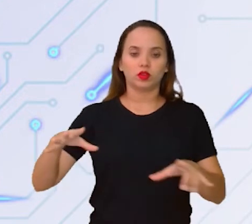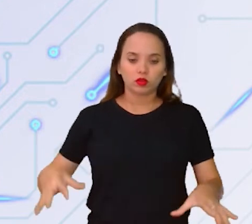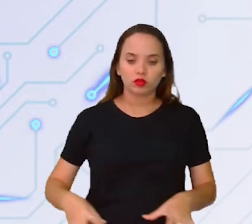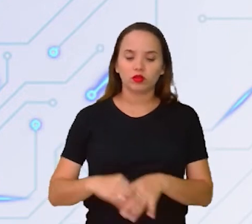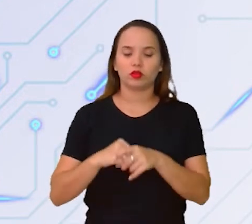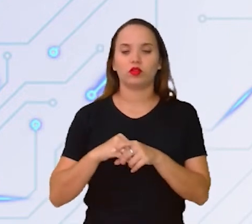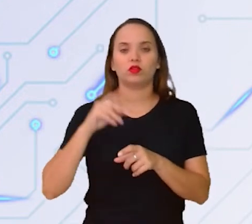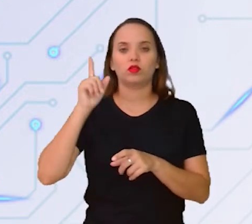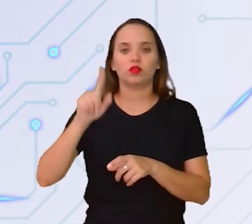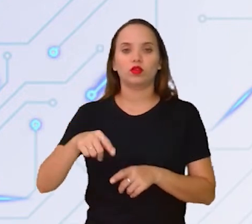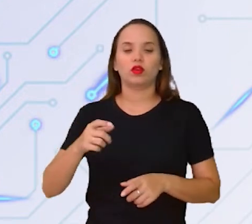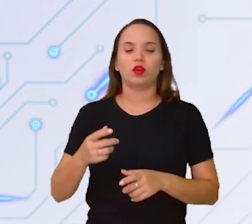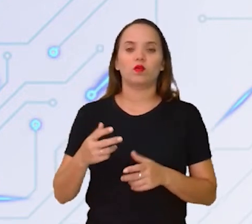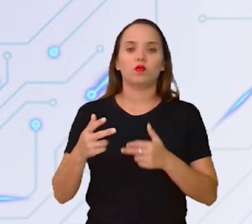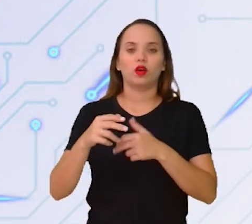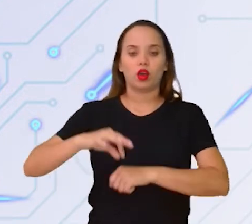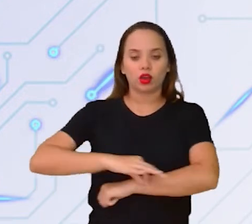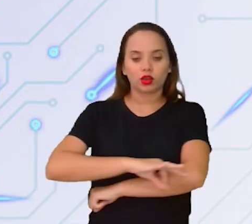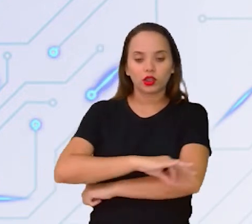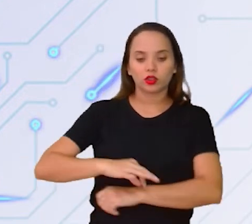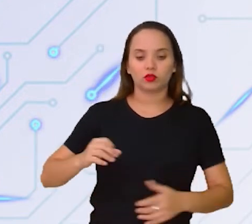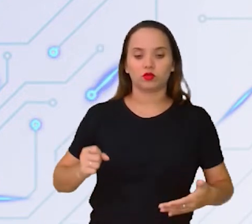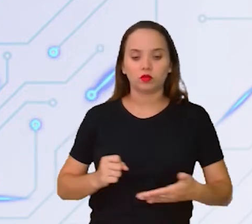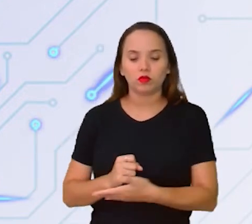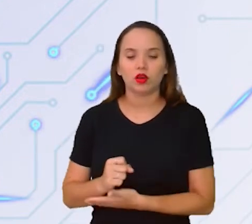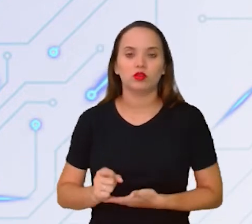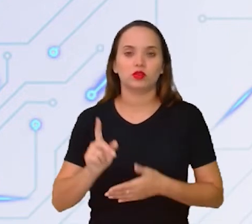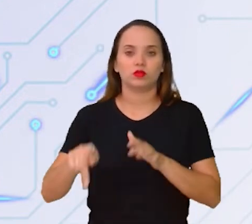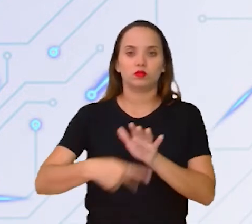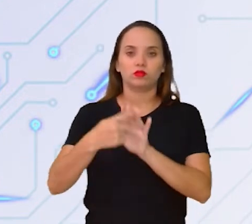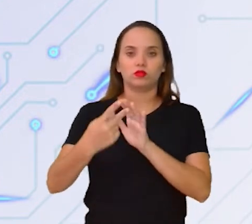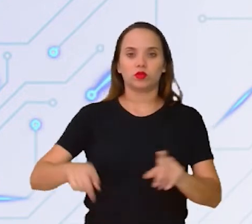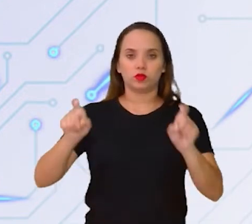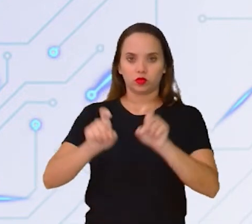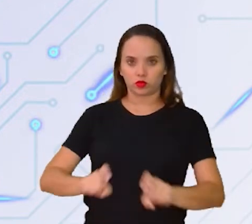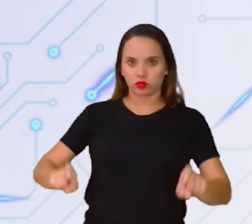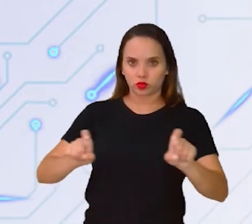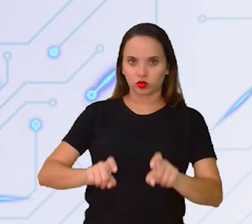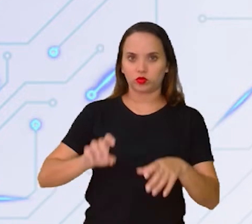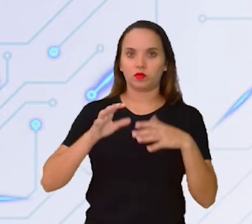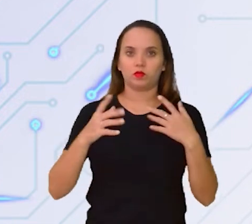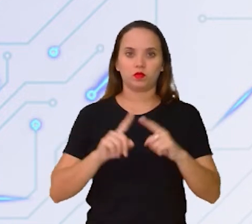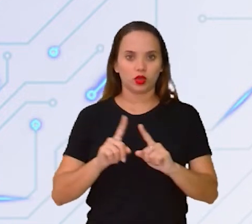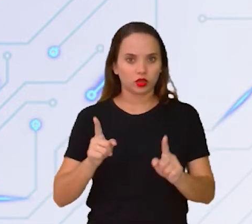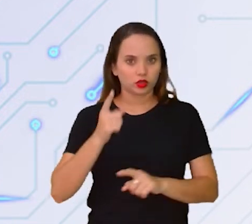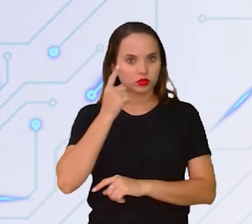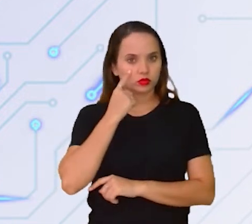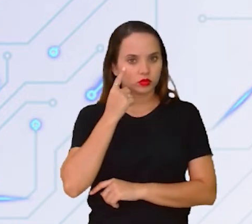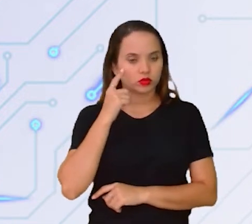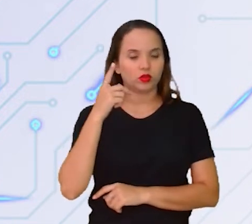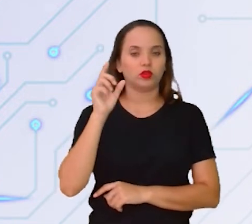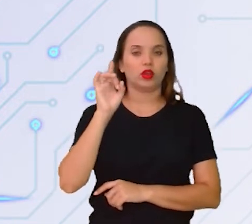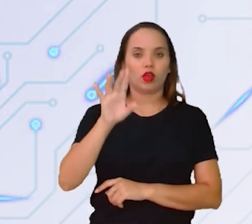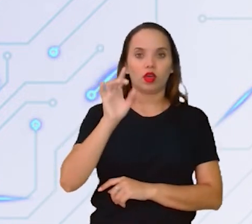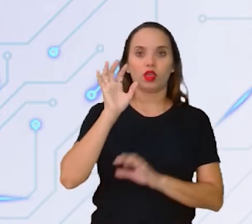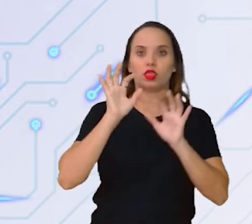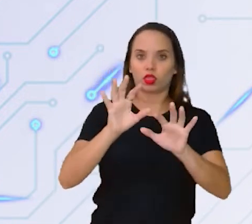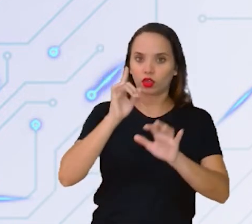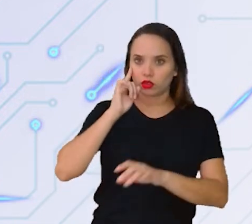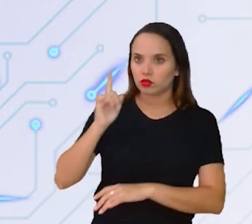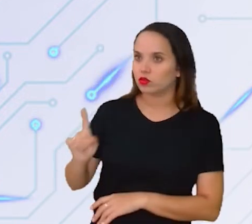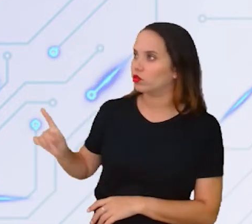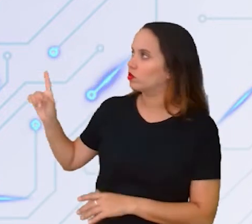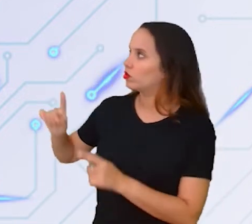básica de um computador. E lembrando, mais uma vez, quando eu estou falando de computador, eu estou falando aí nesse computador, que